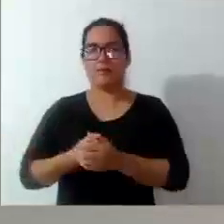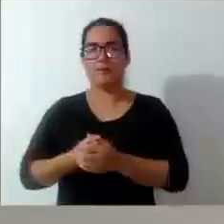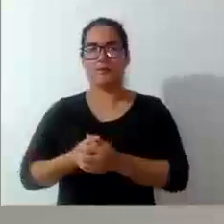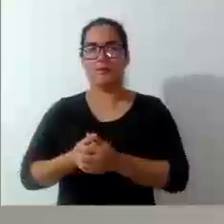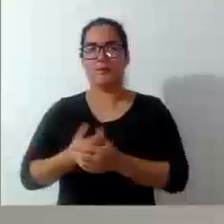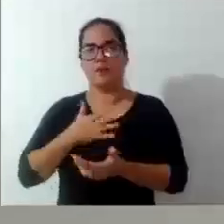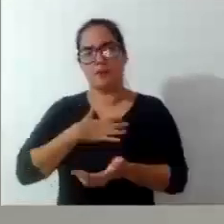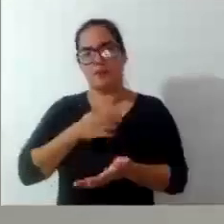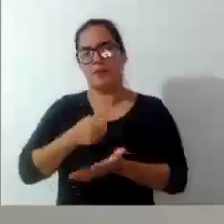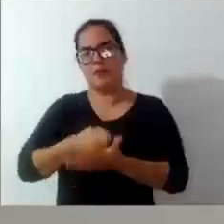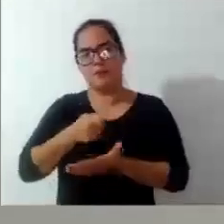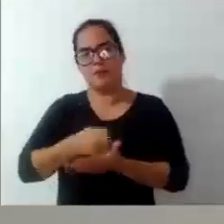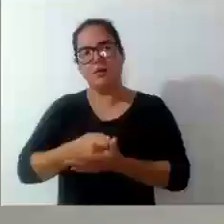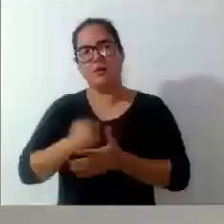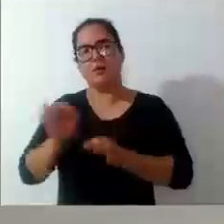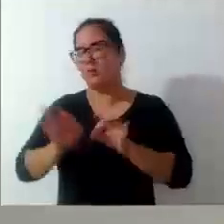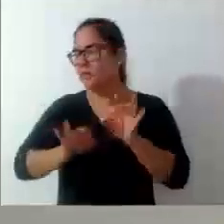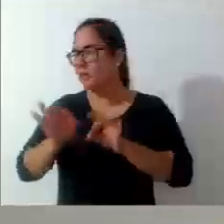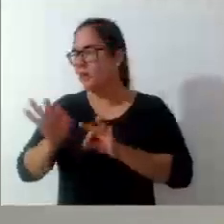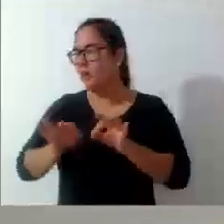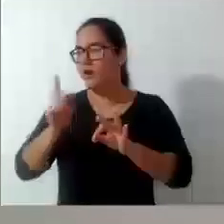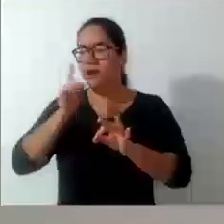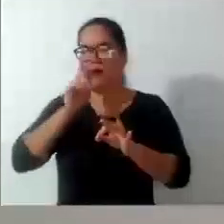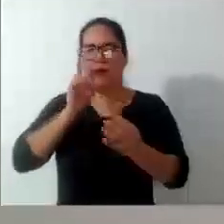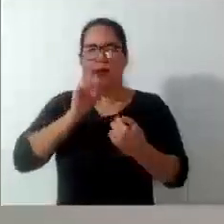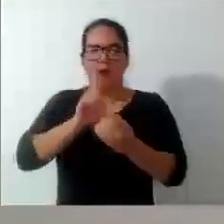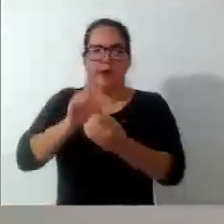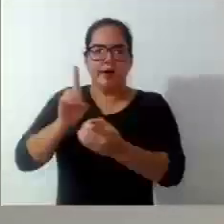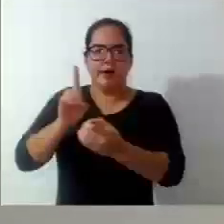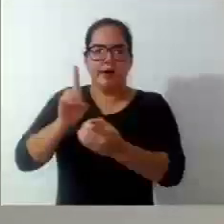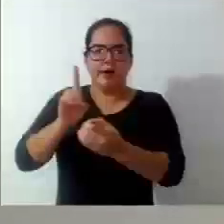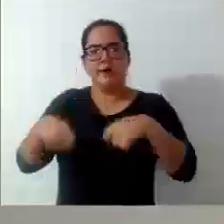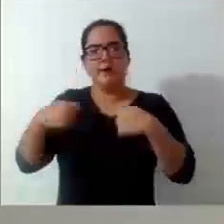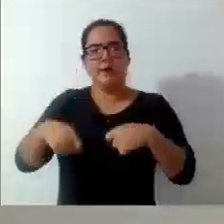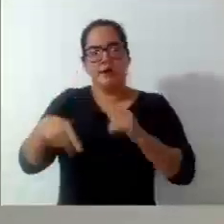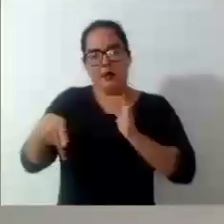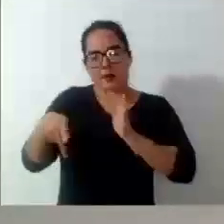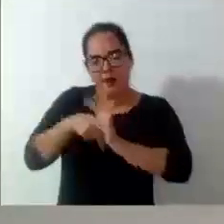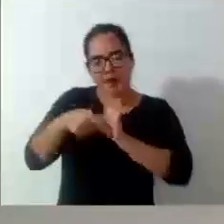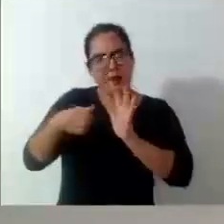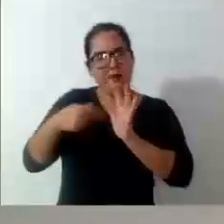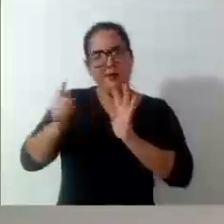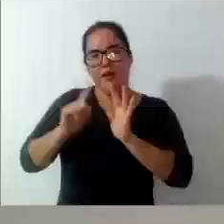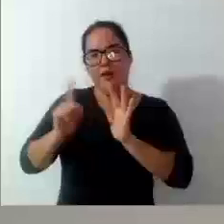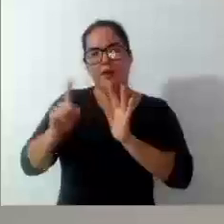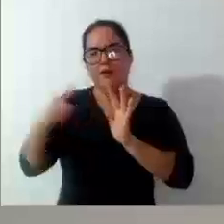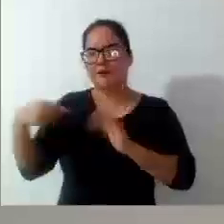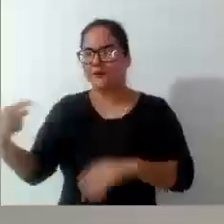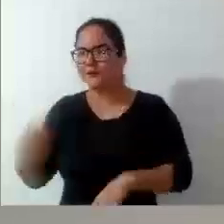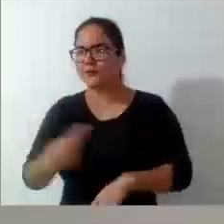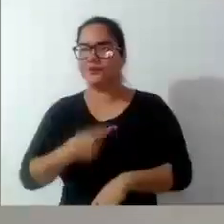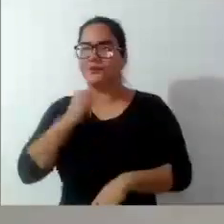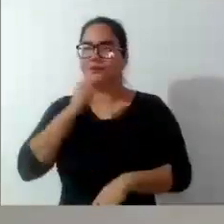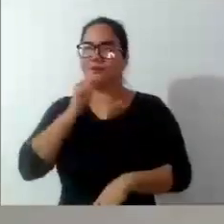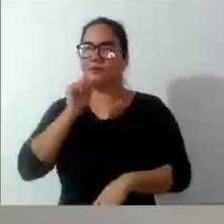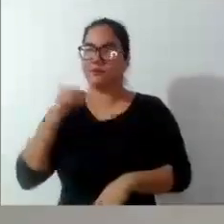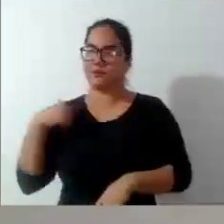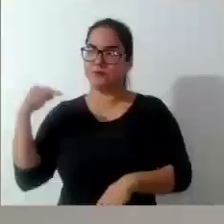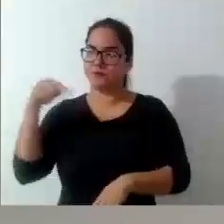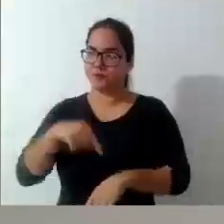na obrigação de estar atendendo. A demanda que não é minha, não é minha, não é nossa. Geralmente, quando a gente vem para a tribuna